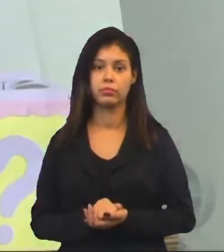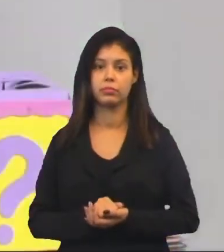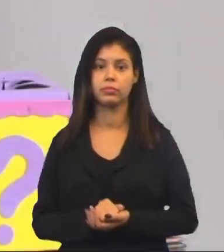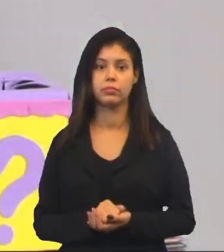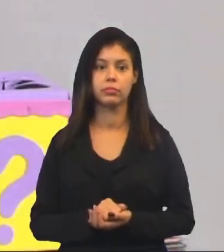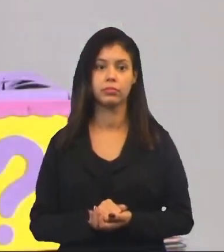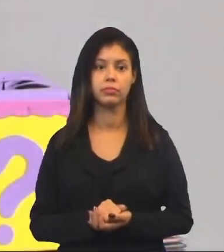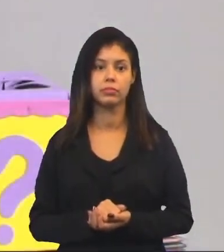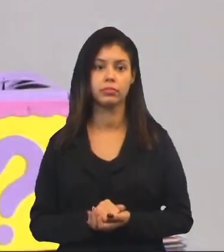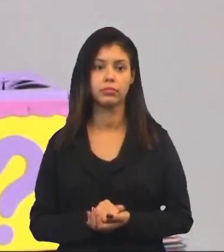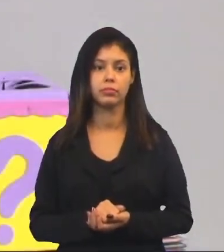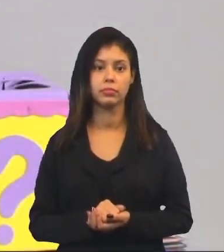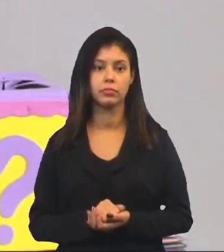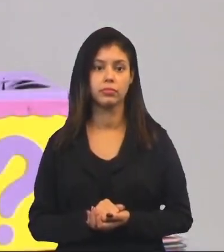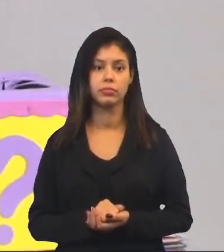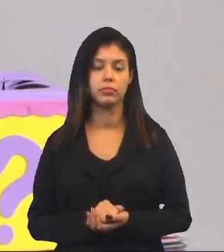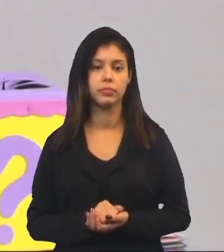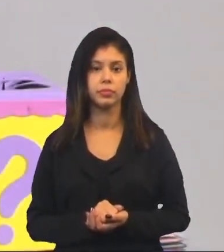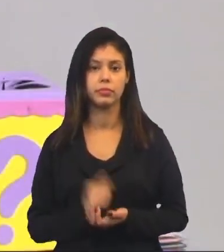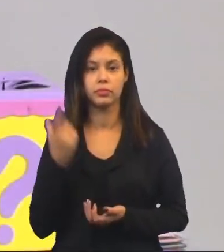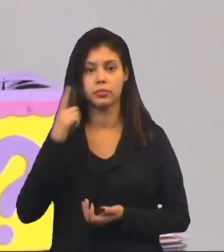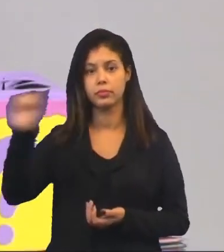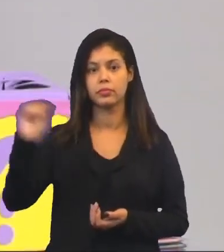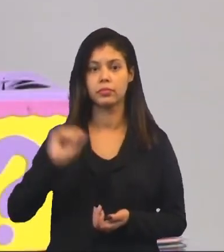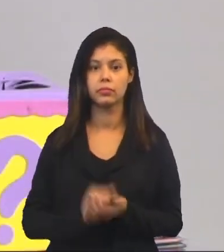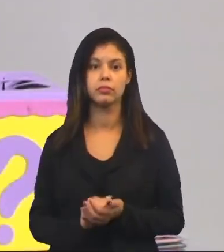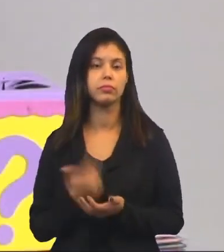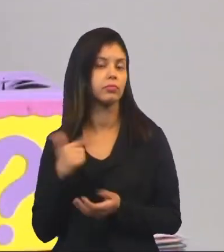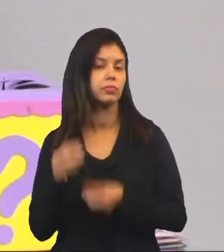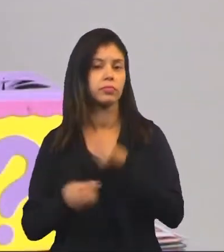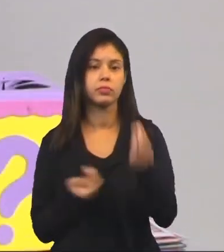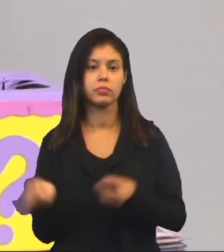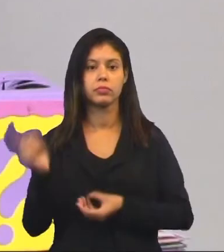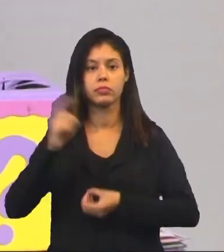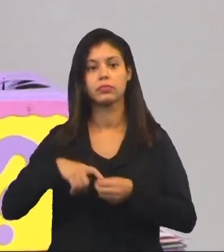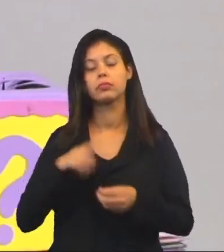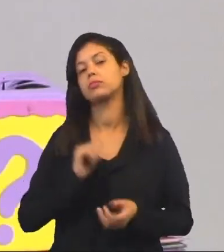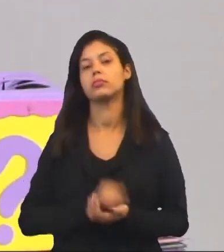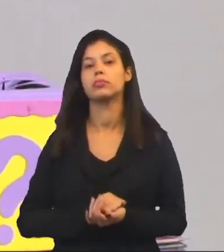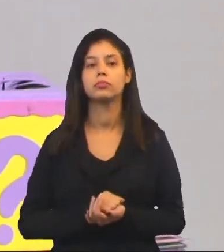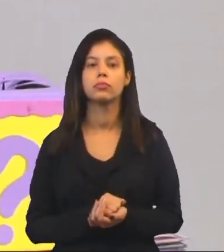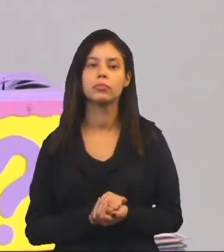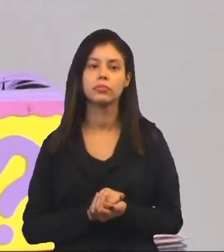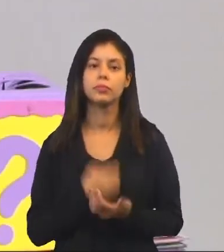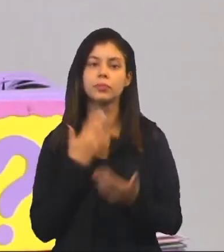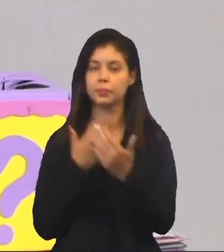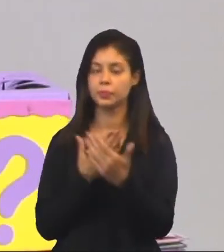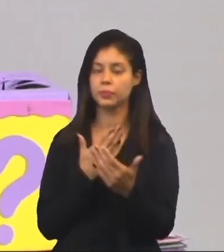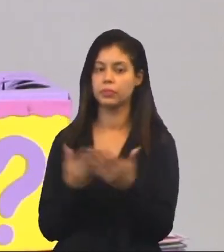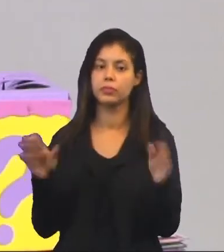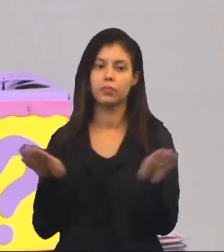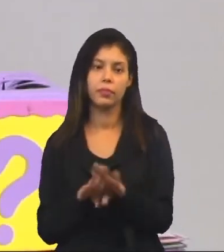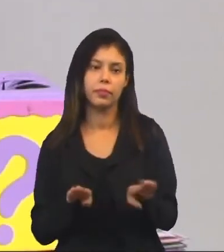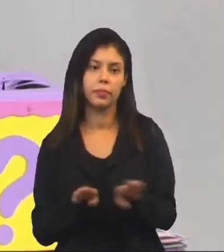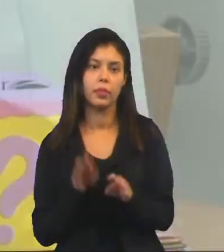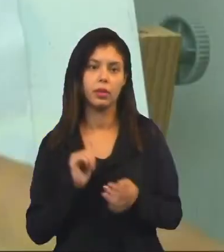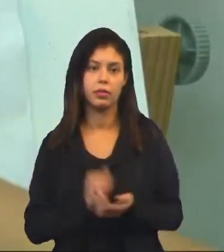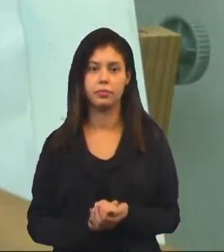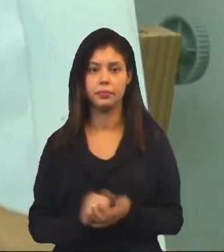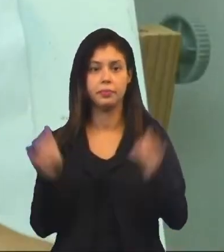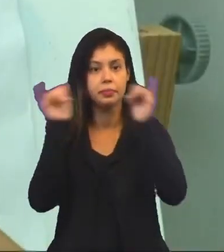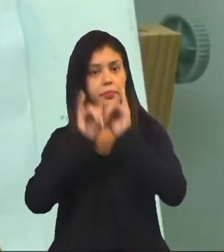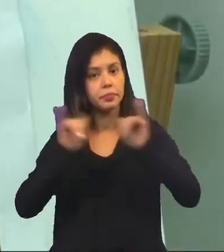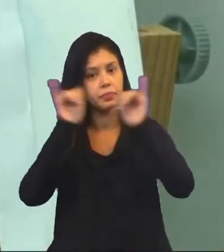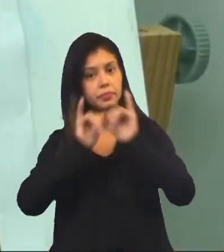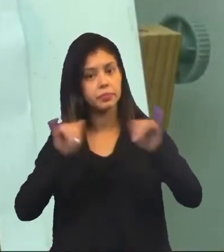perdeu do dono, foi embora e não soube voltar, não é? Nós estudamos também uma